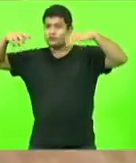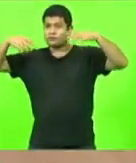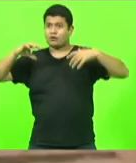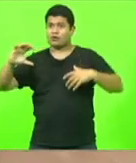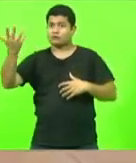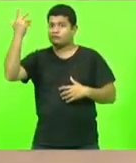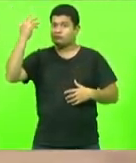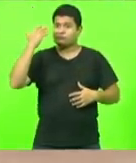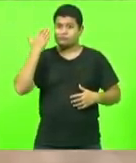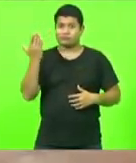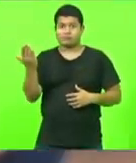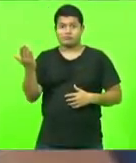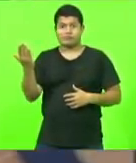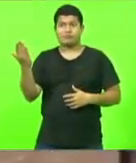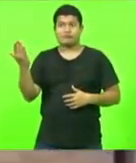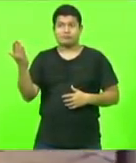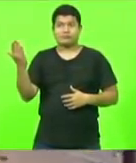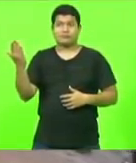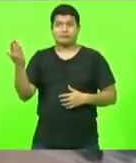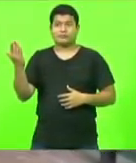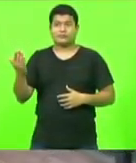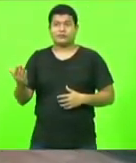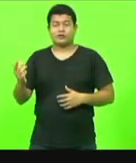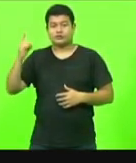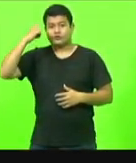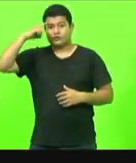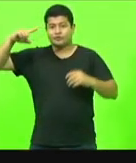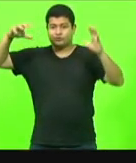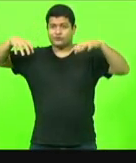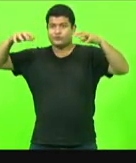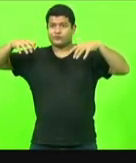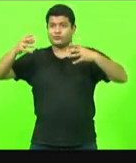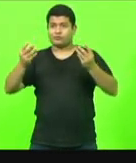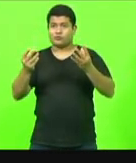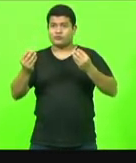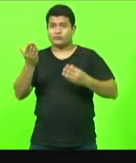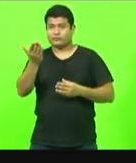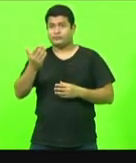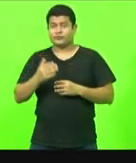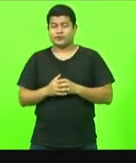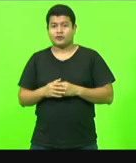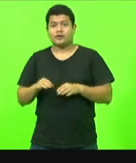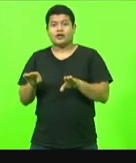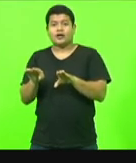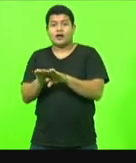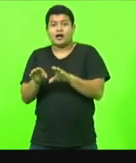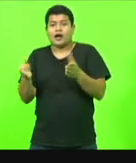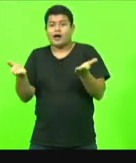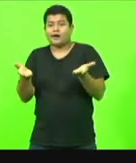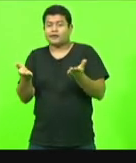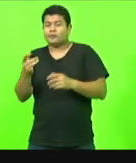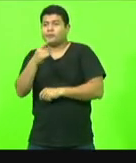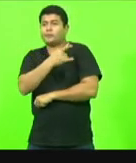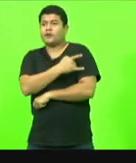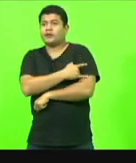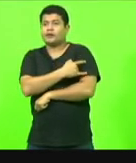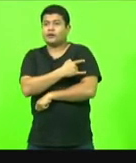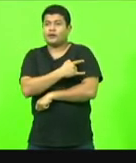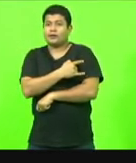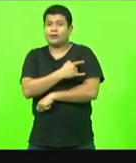está num dia de chuva a escola. Esse é o banheiro feminino da escola